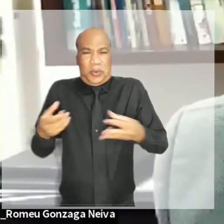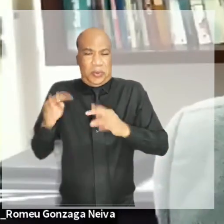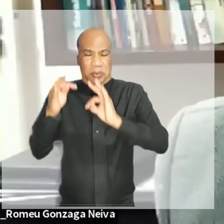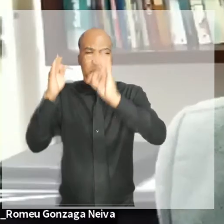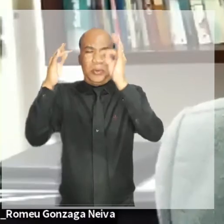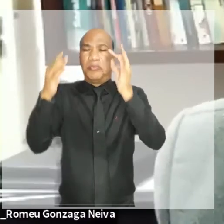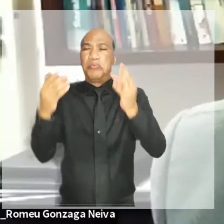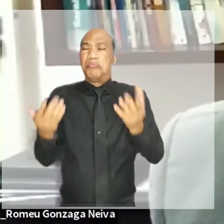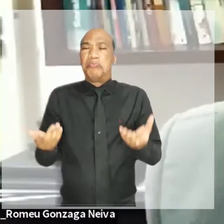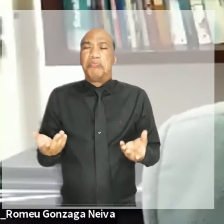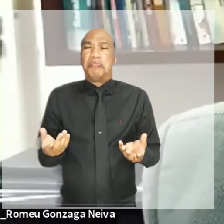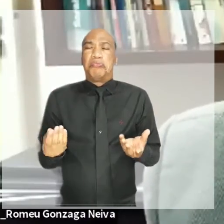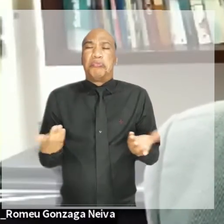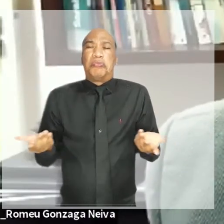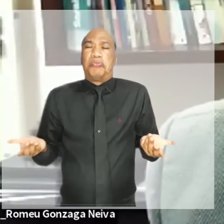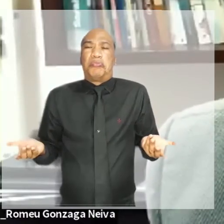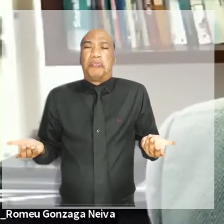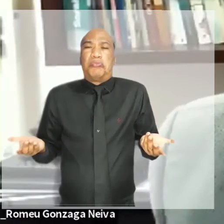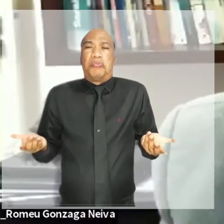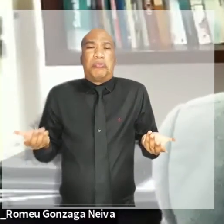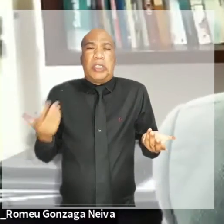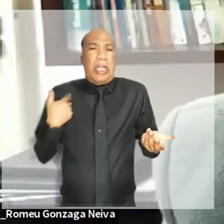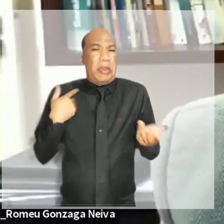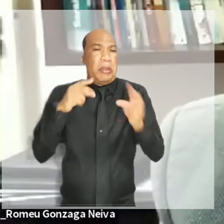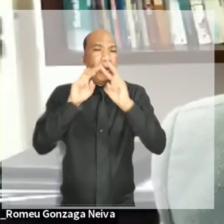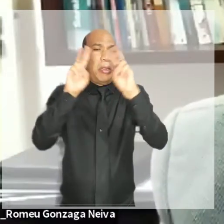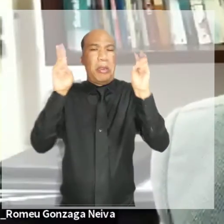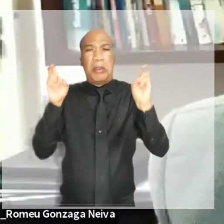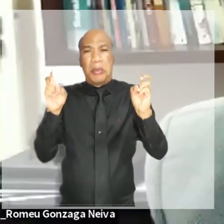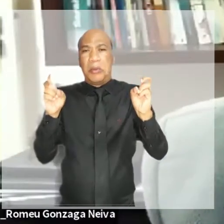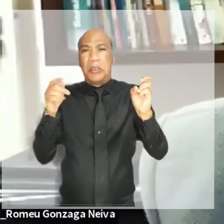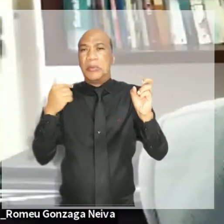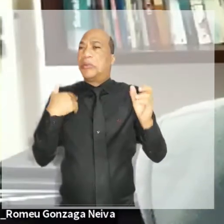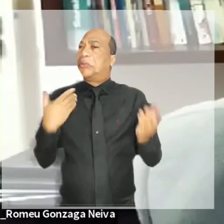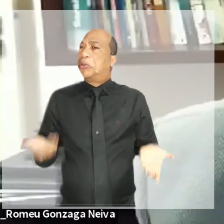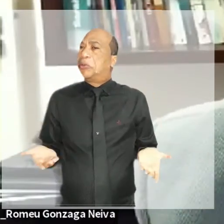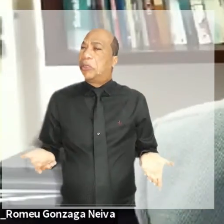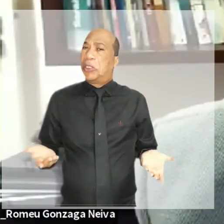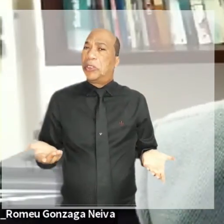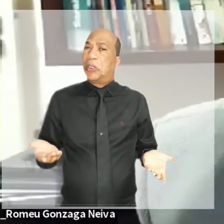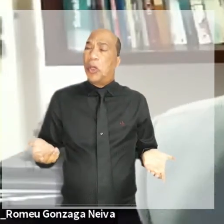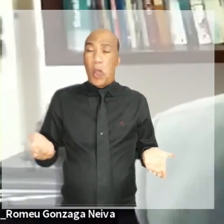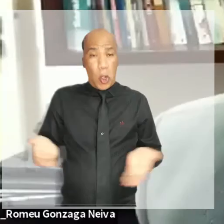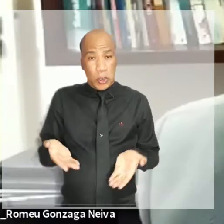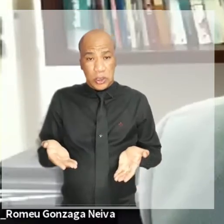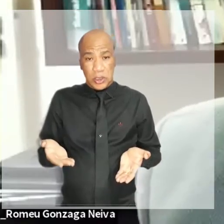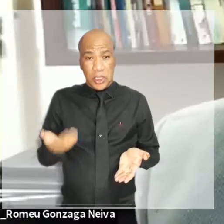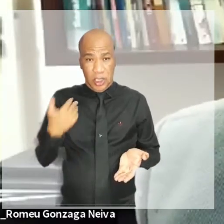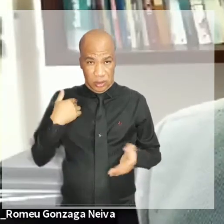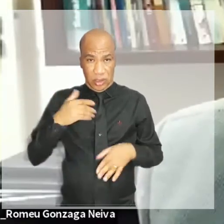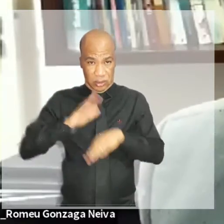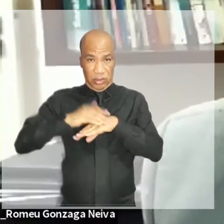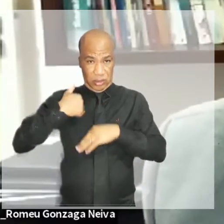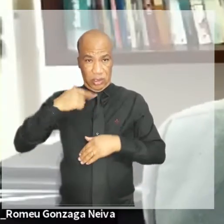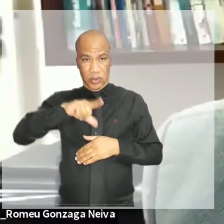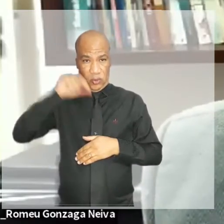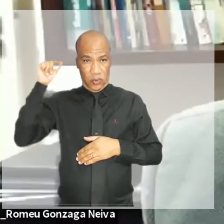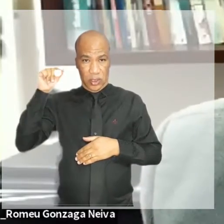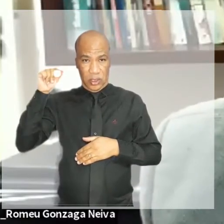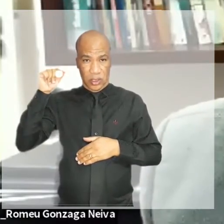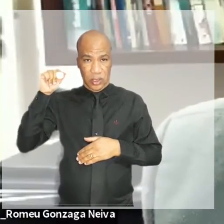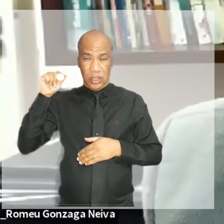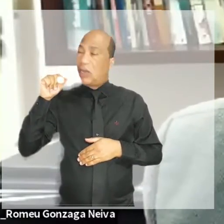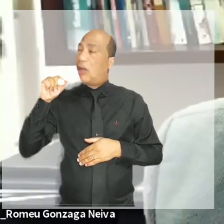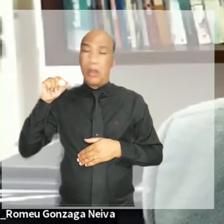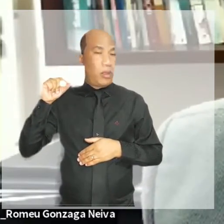é assunto que está na ordem do dia, não por escolha, mas por imposição